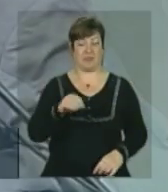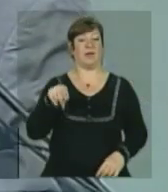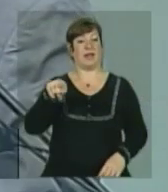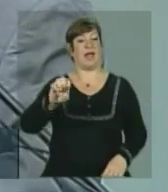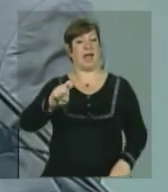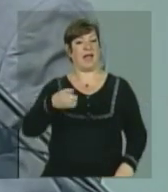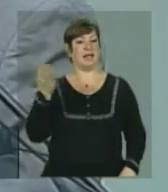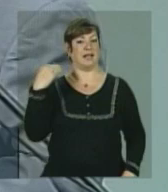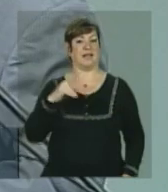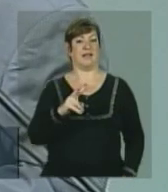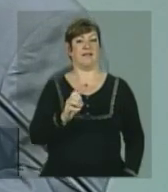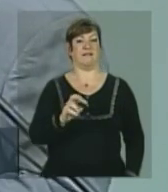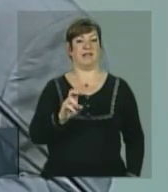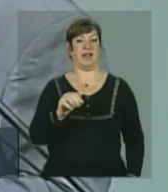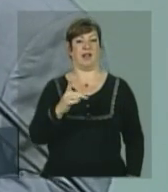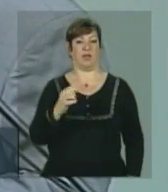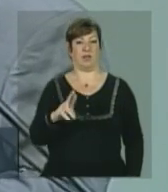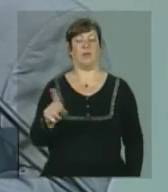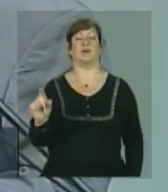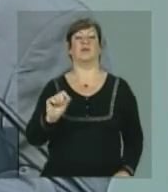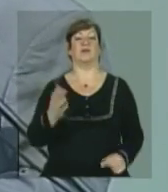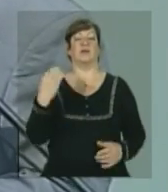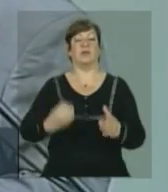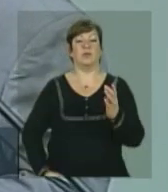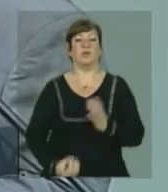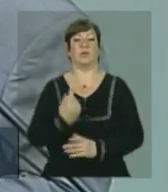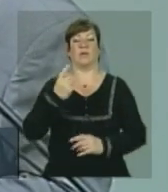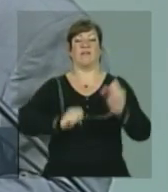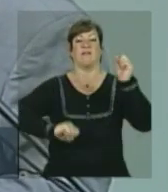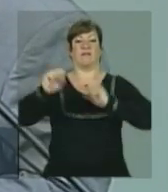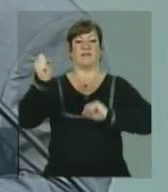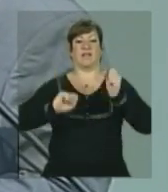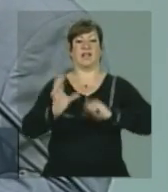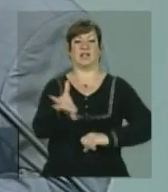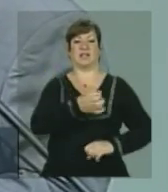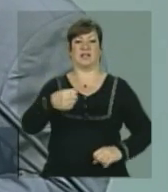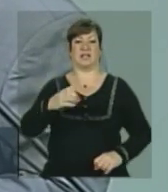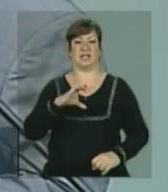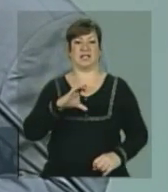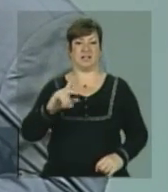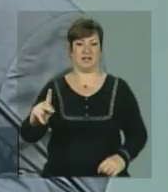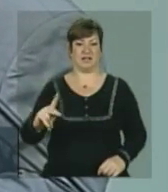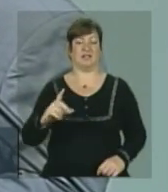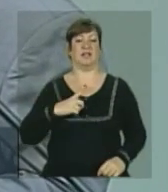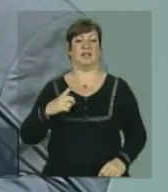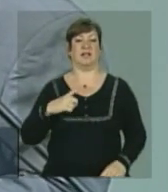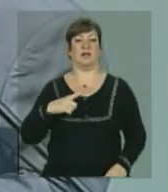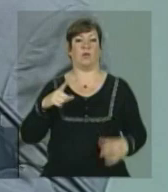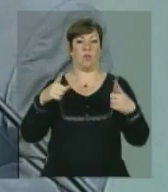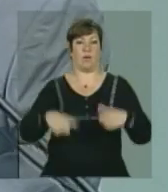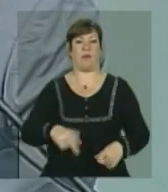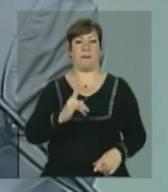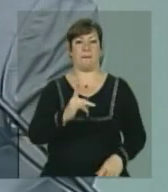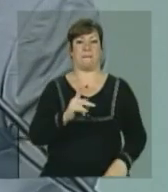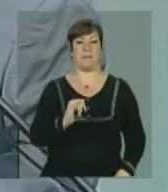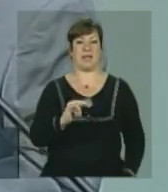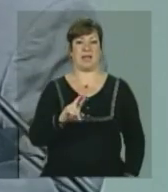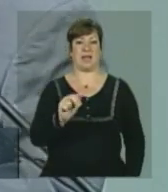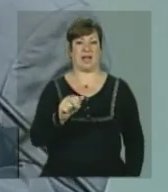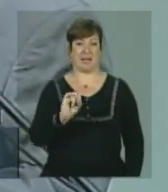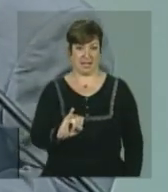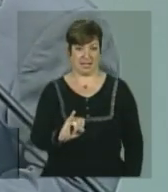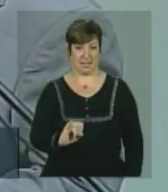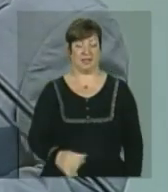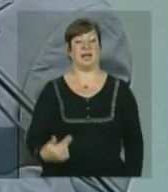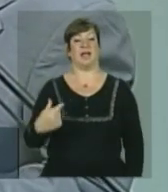vereador e fui na inauguração numa fábrica de uma cervejaria lá em Piraí, onde eu fui